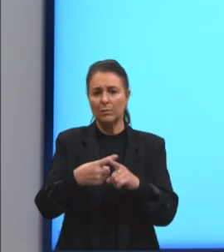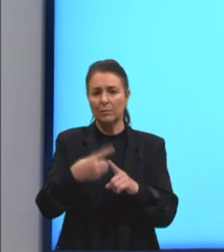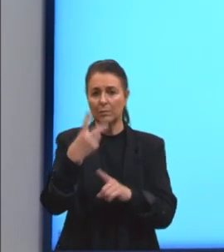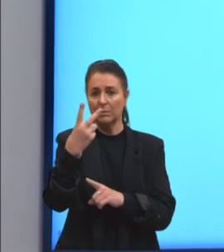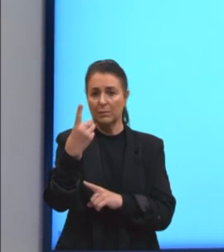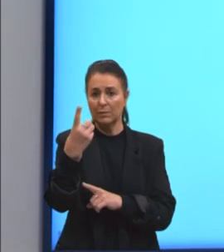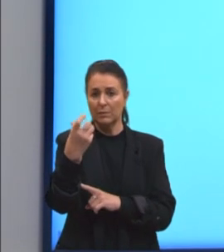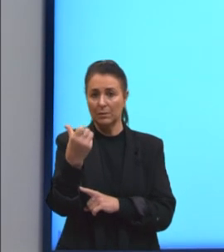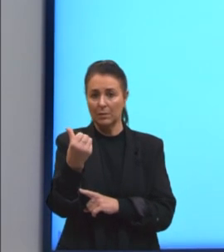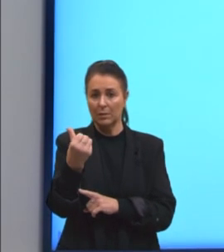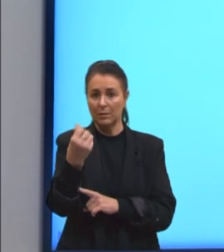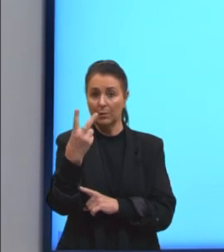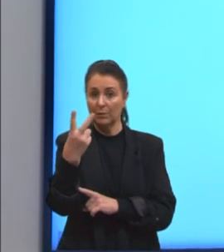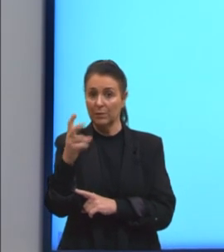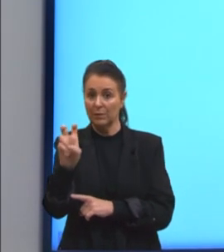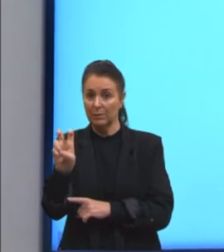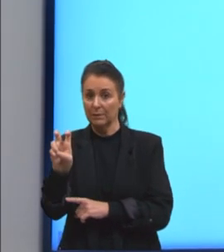25.